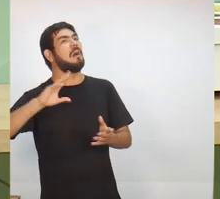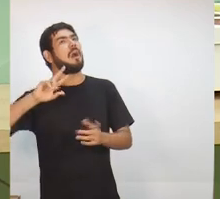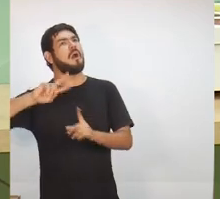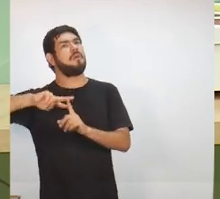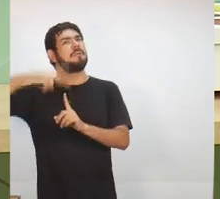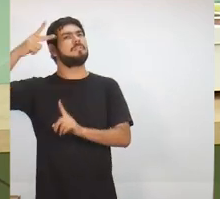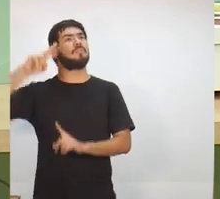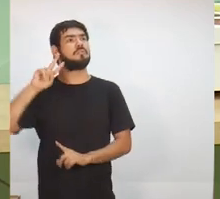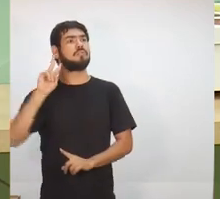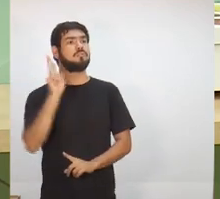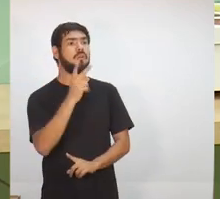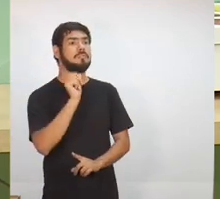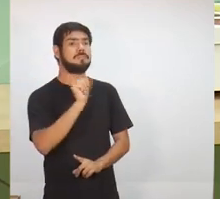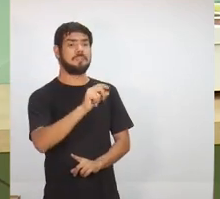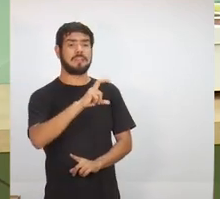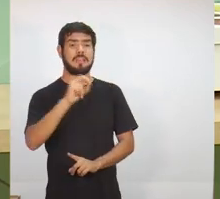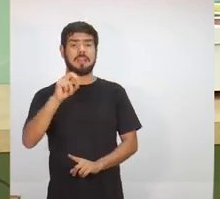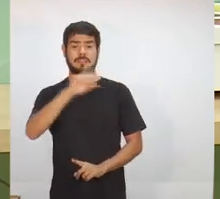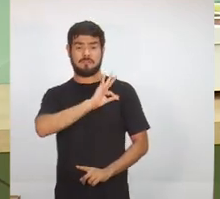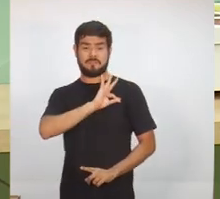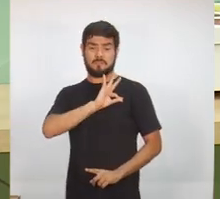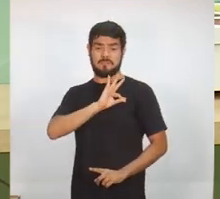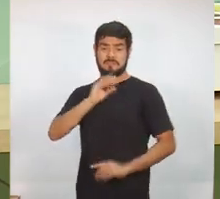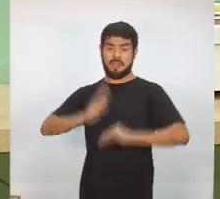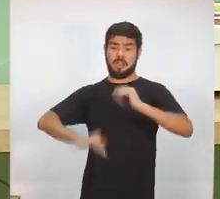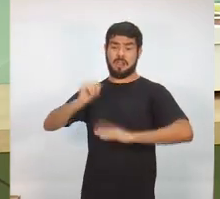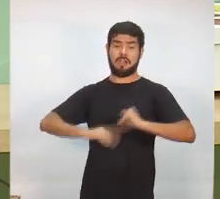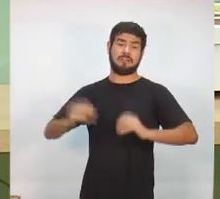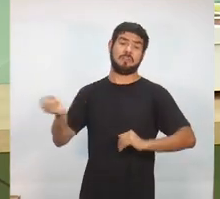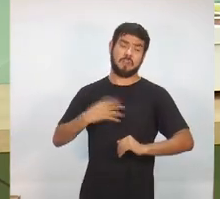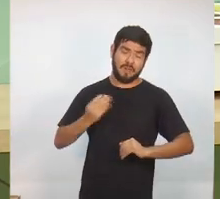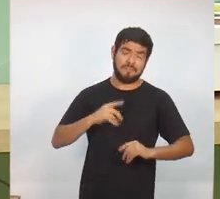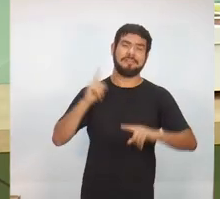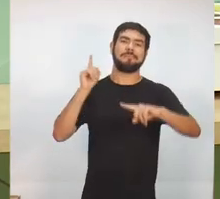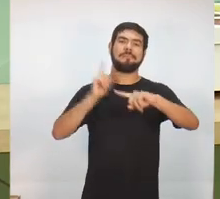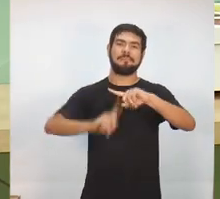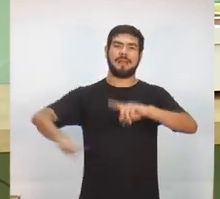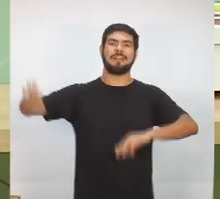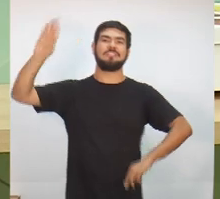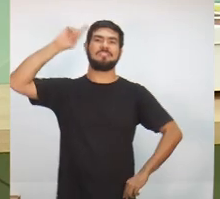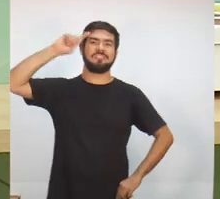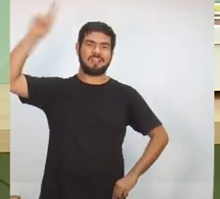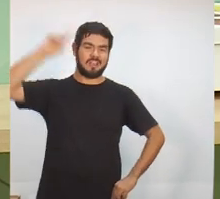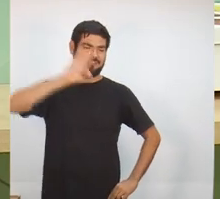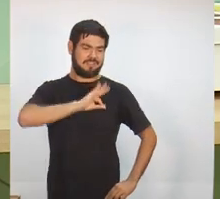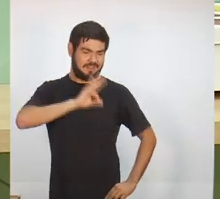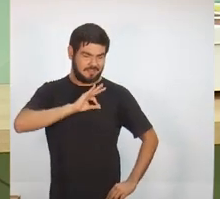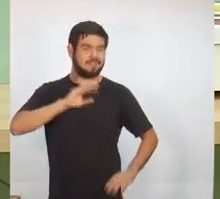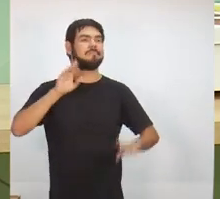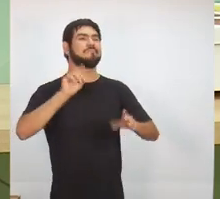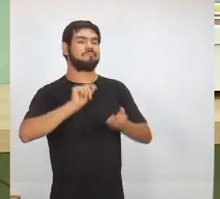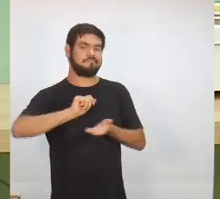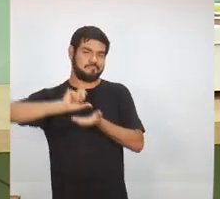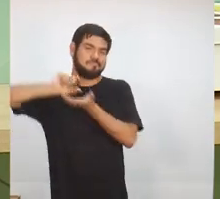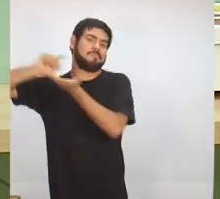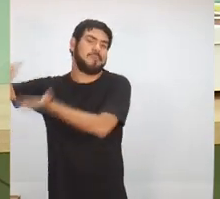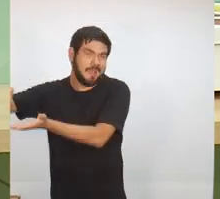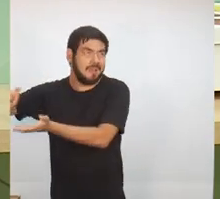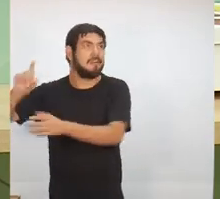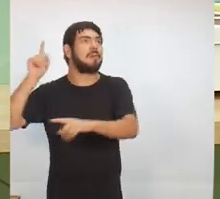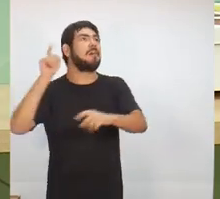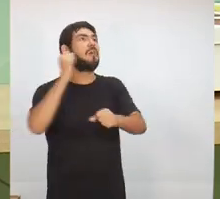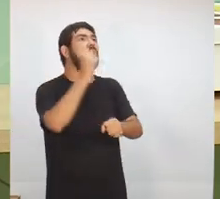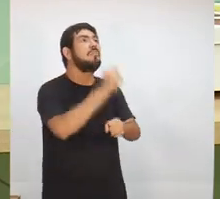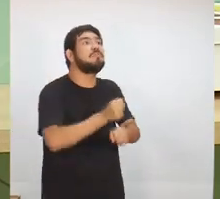.500 policiais militares e delegados civis. Tivemos que gastar recursos para isso. Construímos o